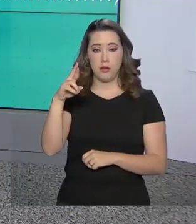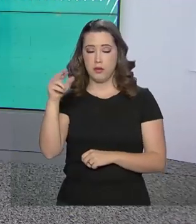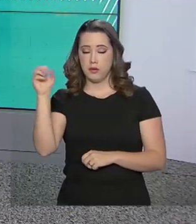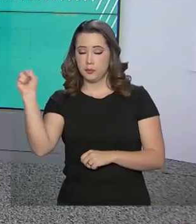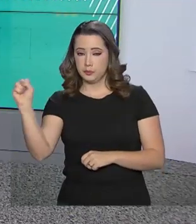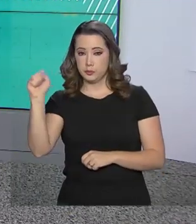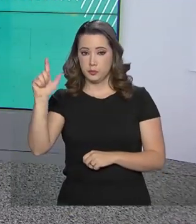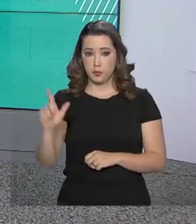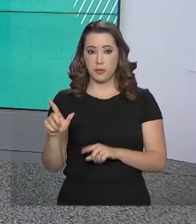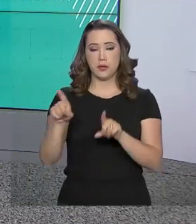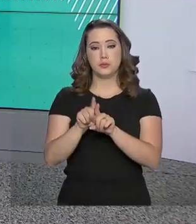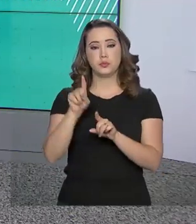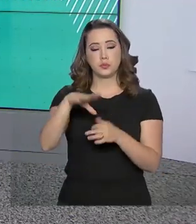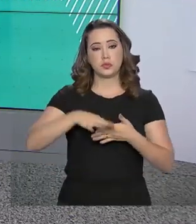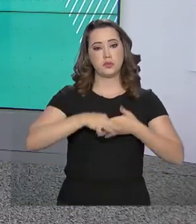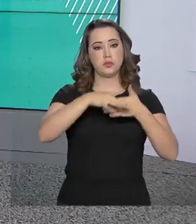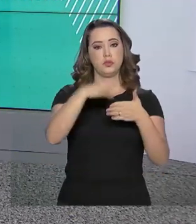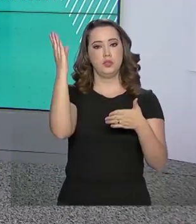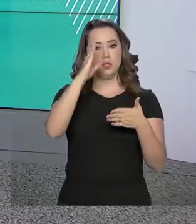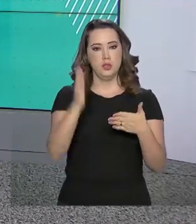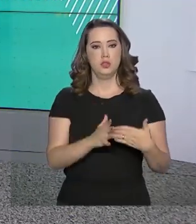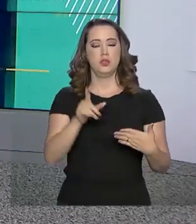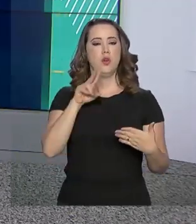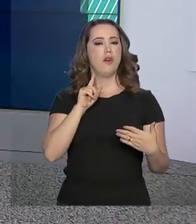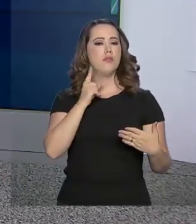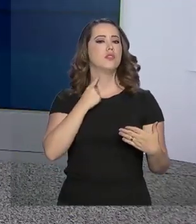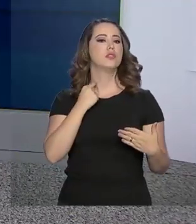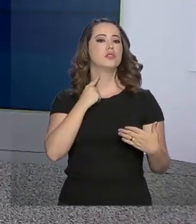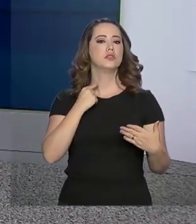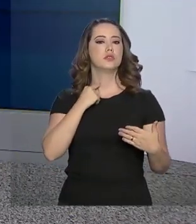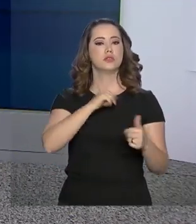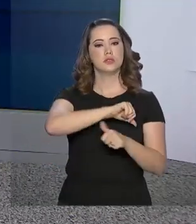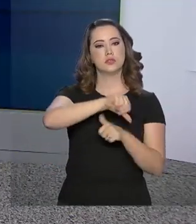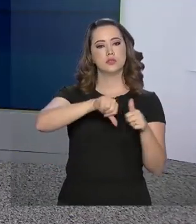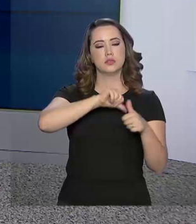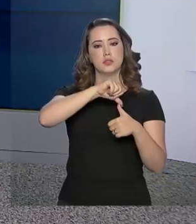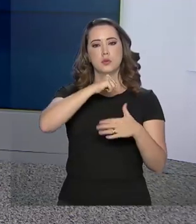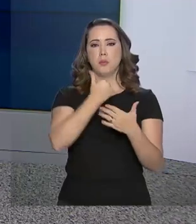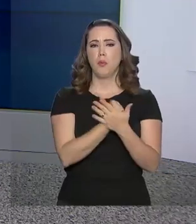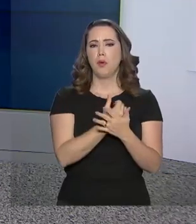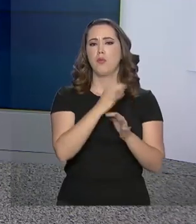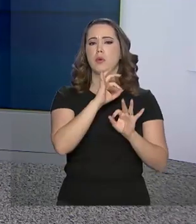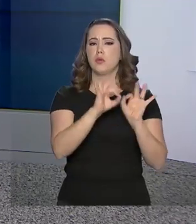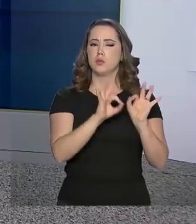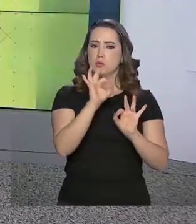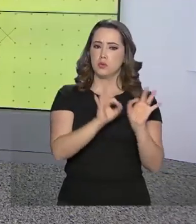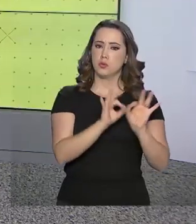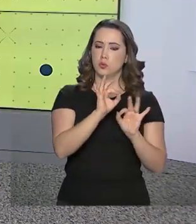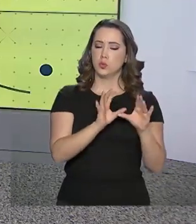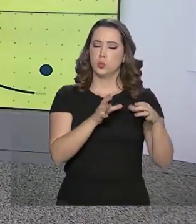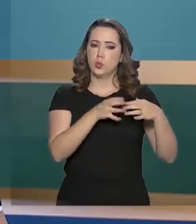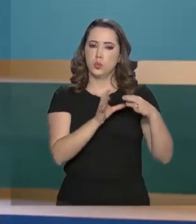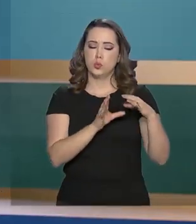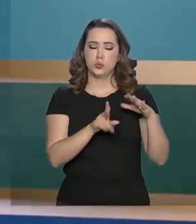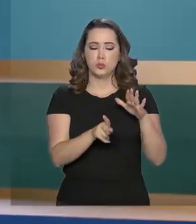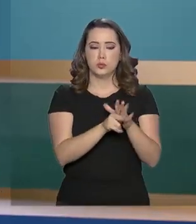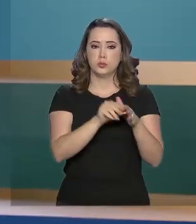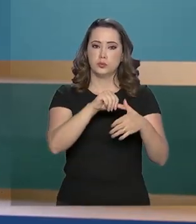brasileiro, há a intenção de investir na reorganização do Mercosul e na reforma institucional do bloco.